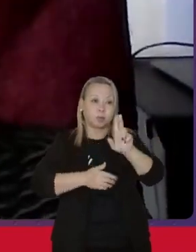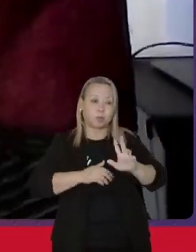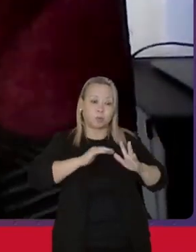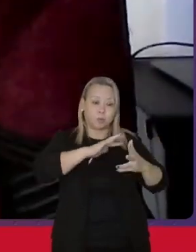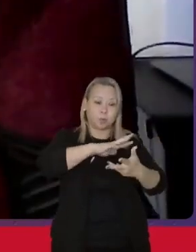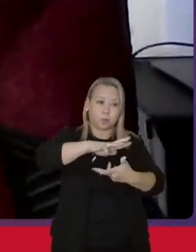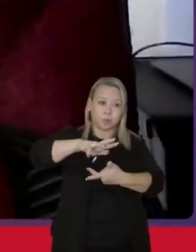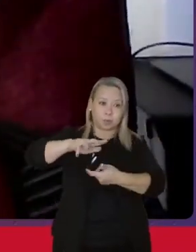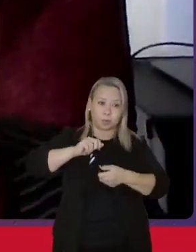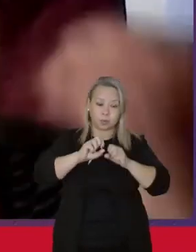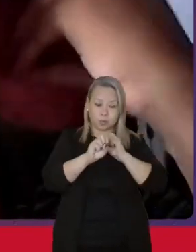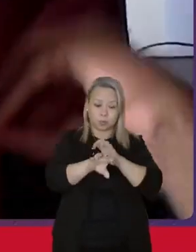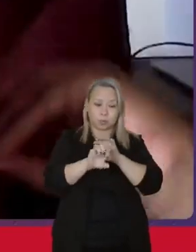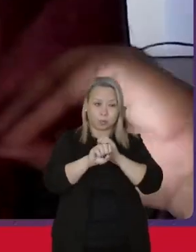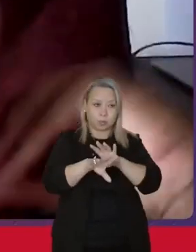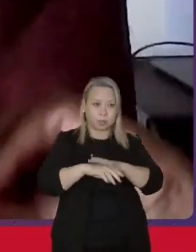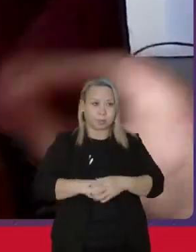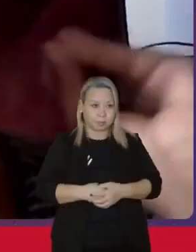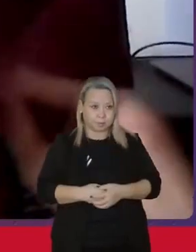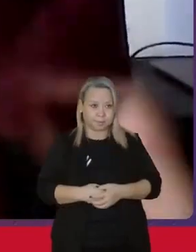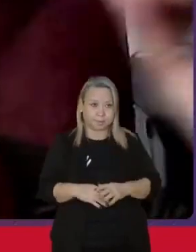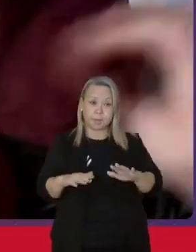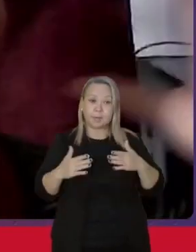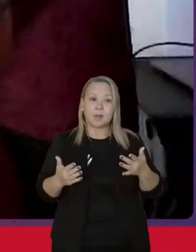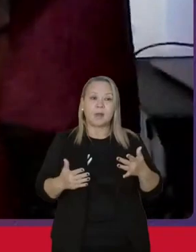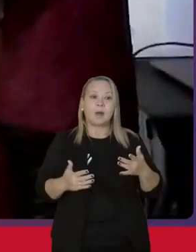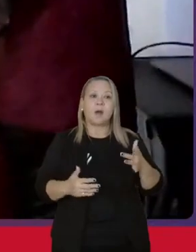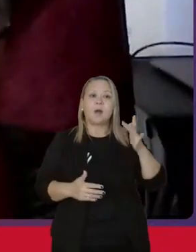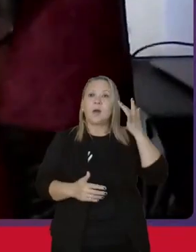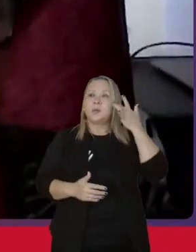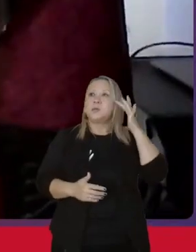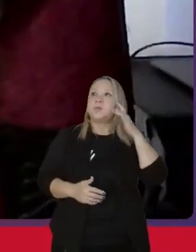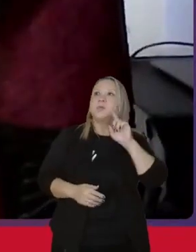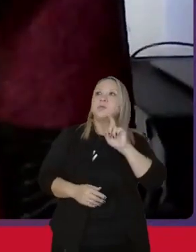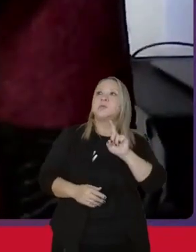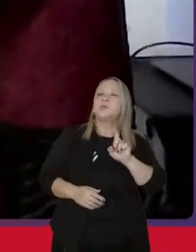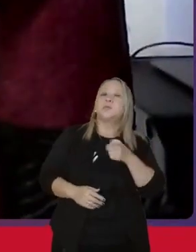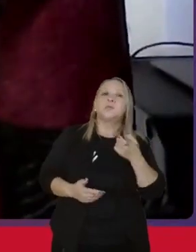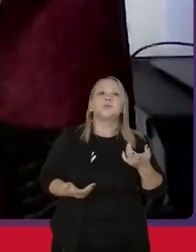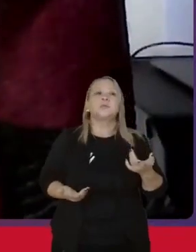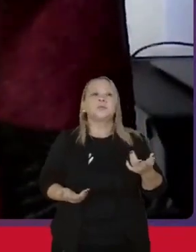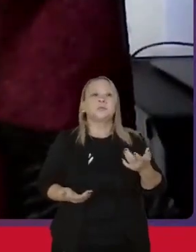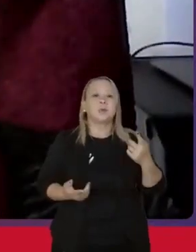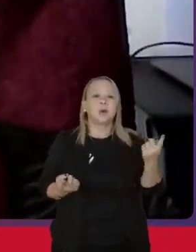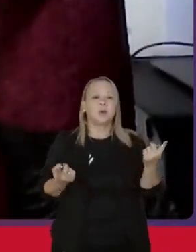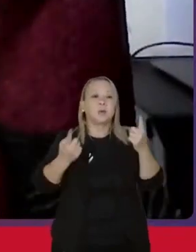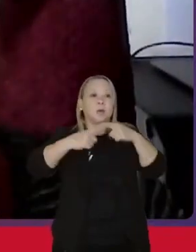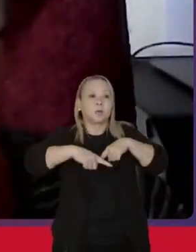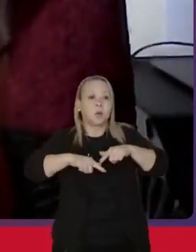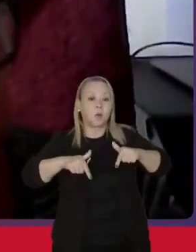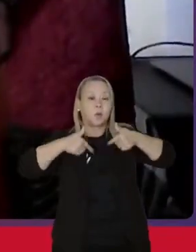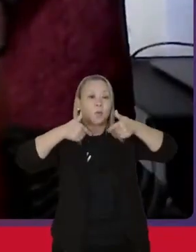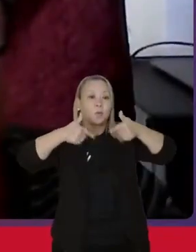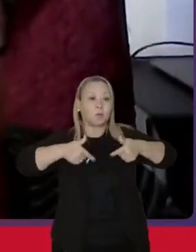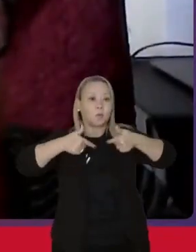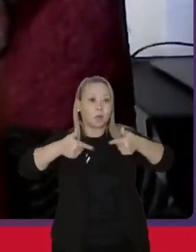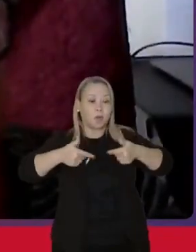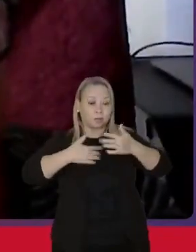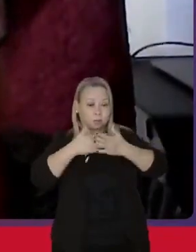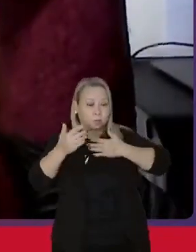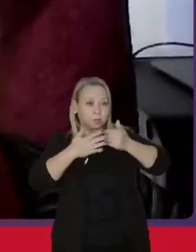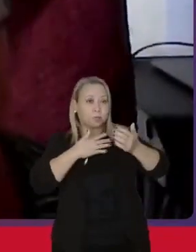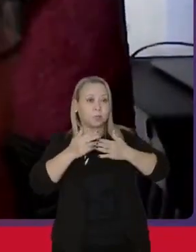do ensino. Então, não é contraditório nós lutarmos pela ação afirmativa